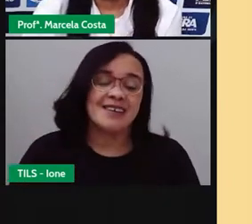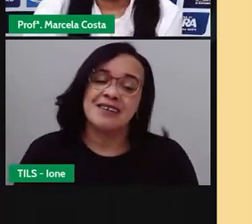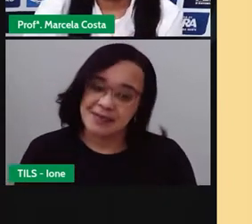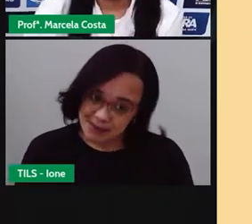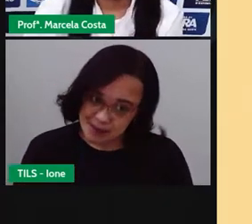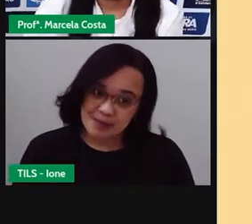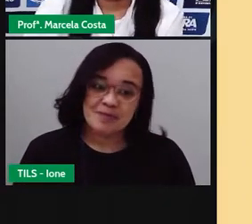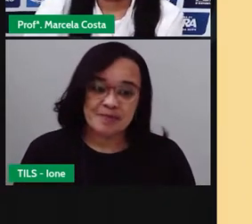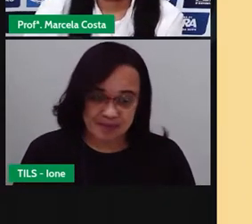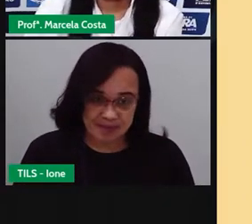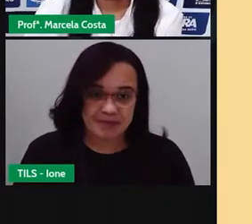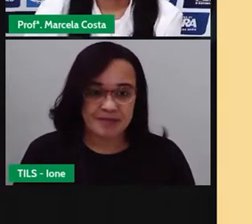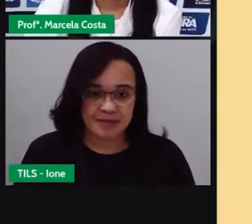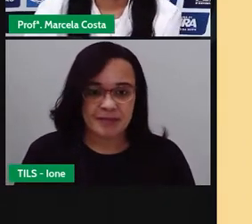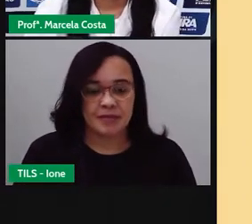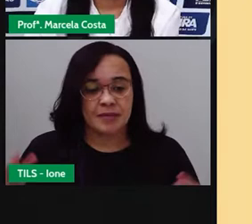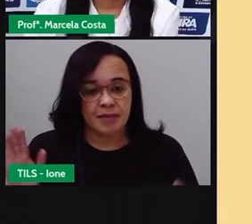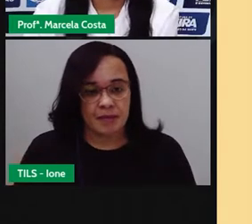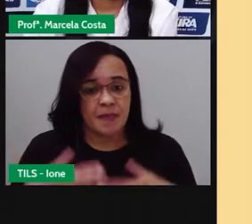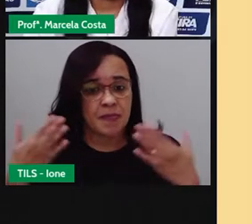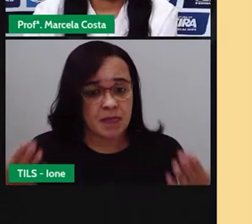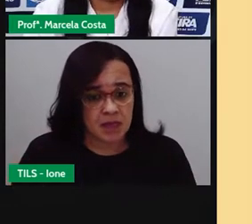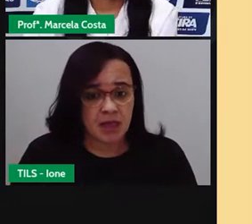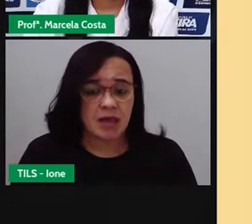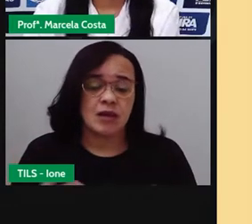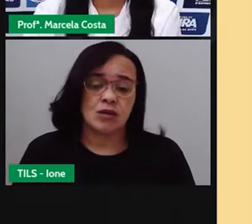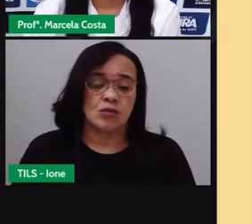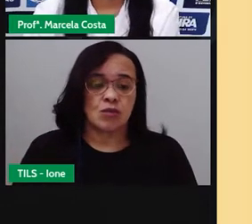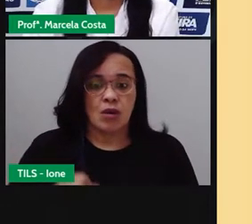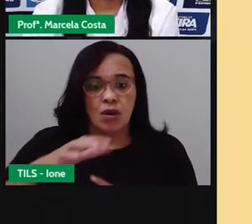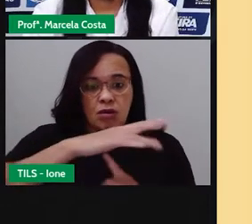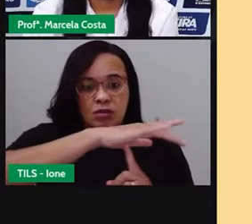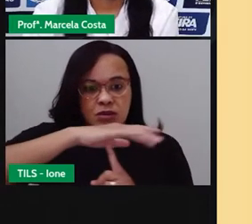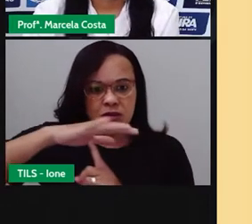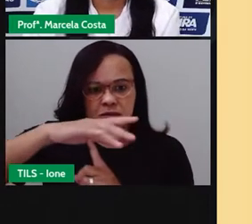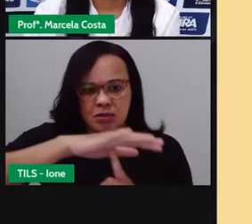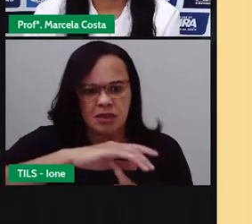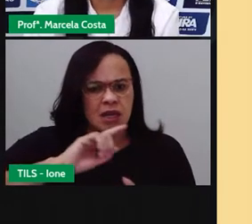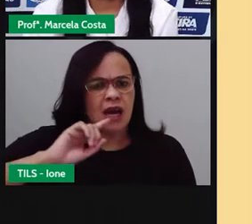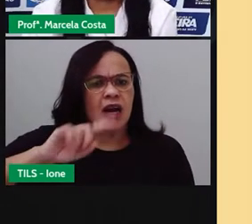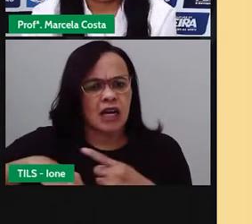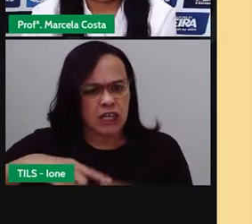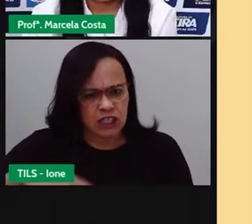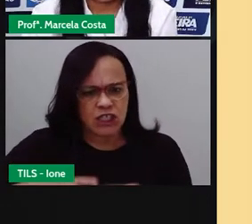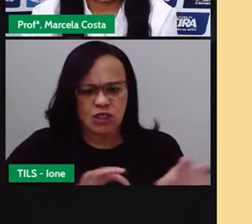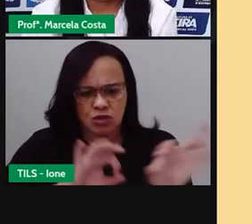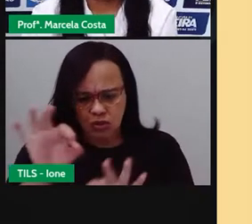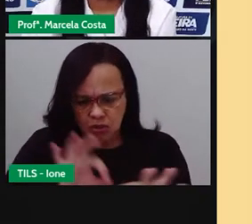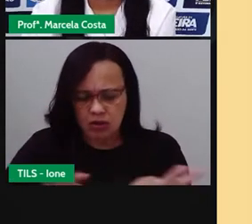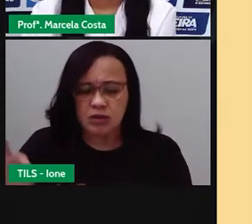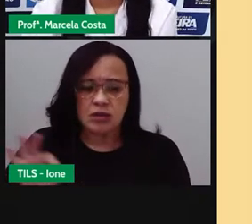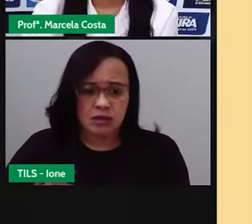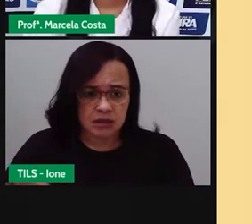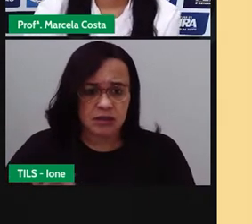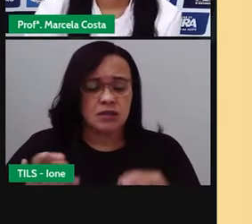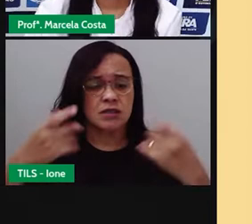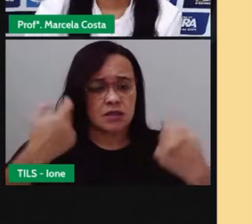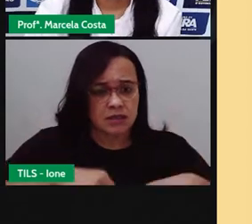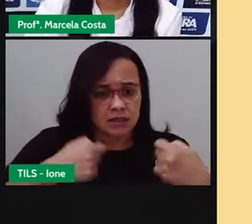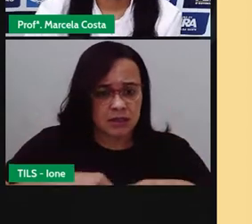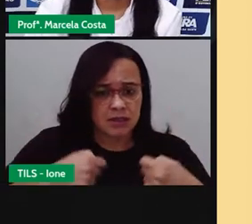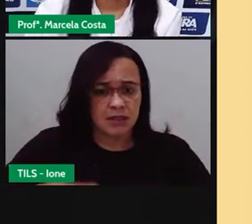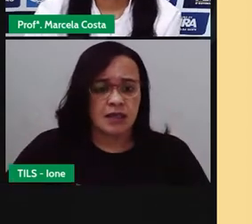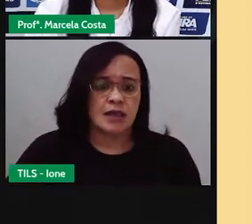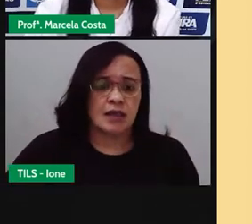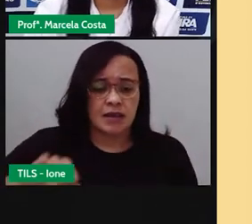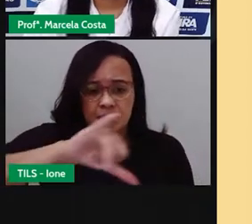para abrigar os clientes que ocupavam as ruas e passeios no Centro de Filícias da Santana, o Interposto é